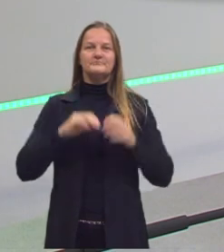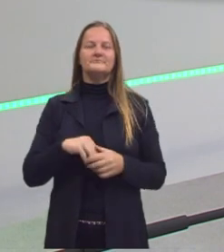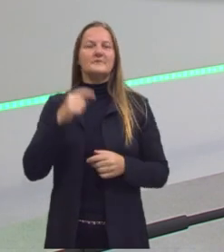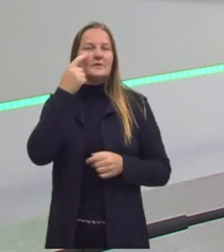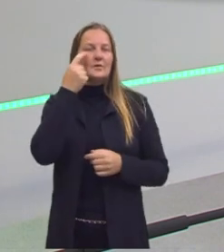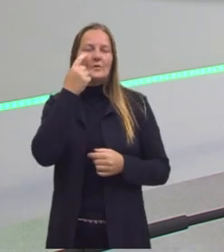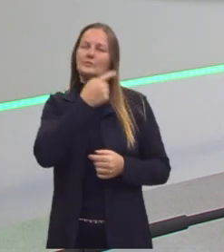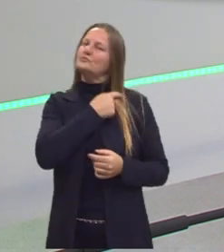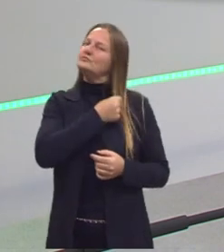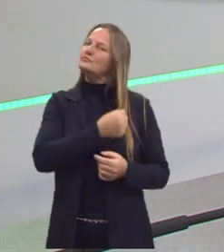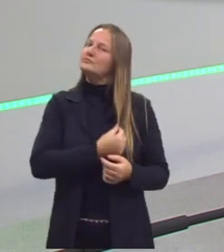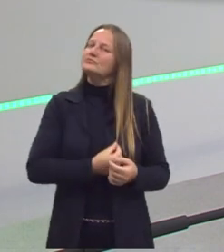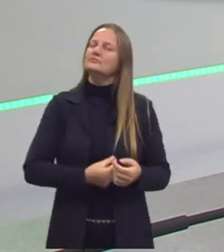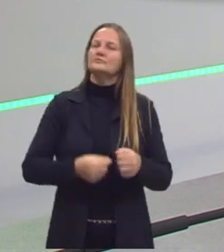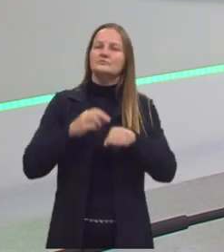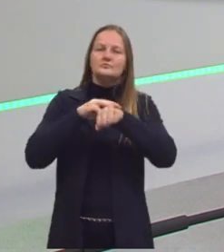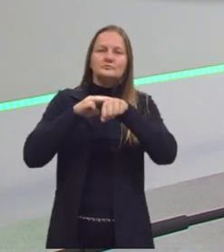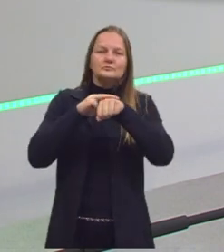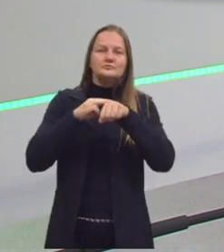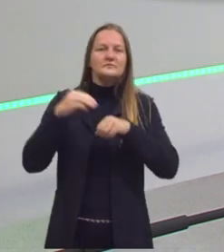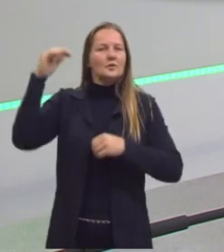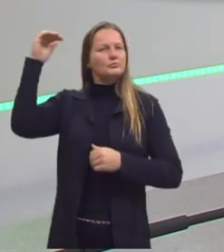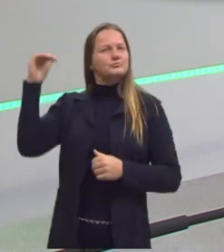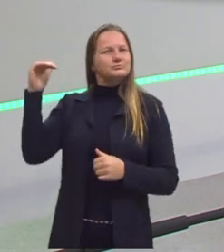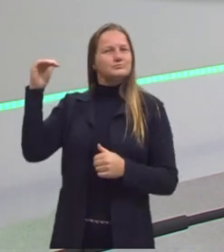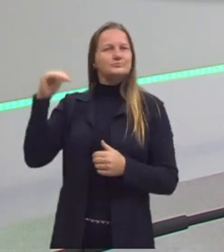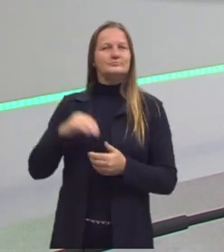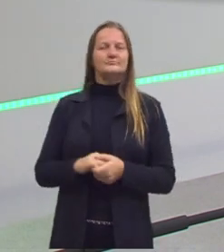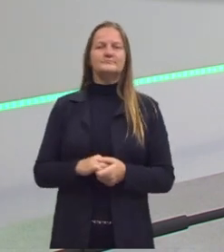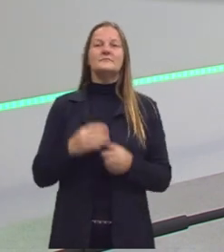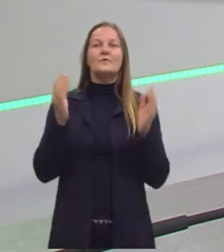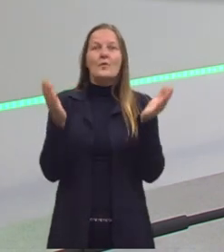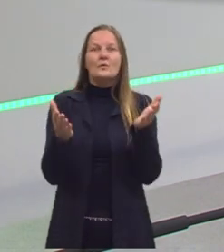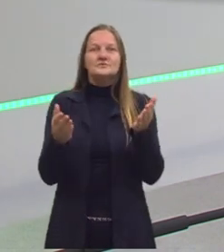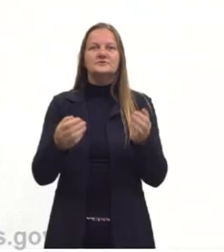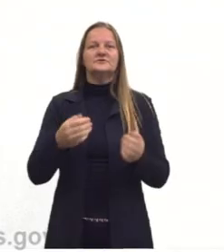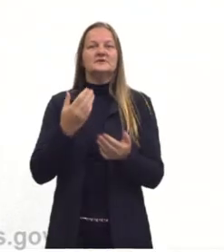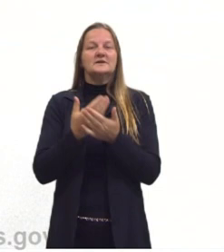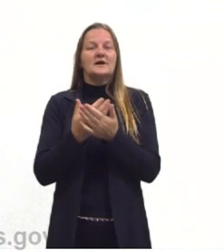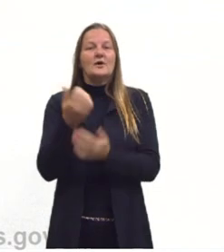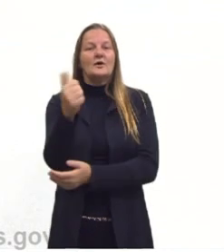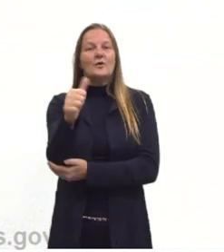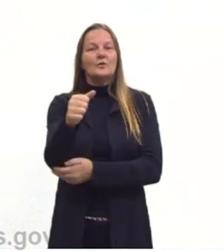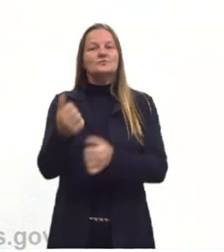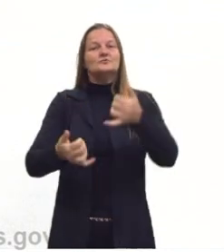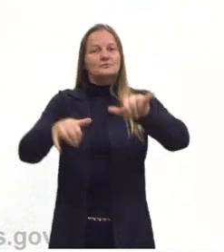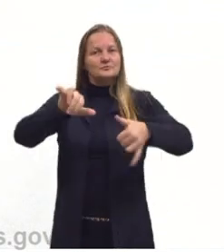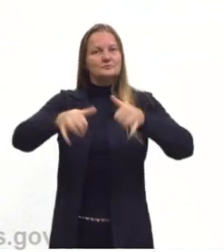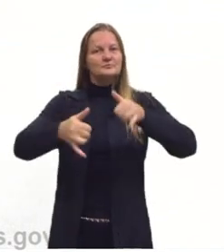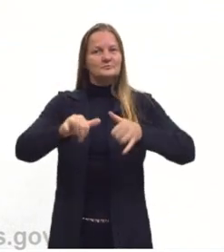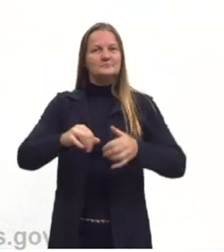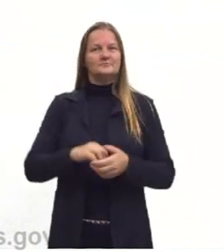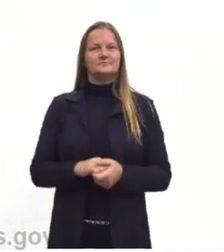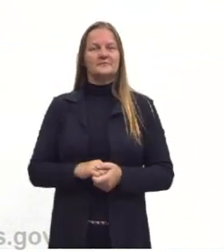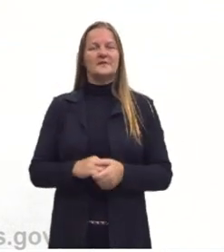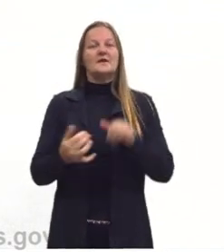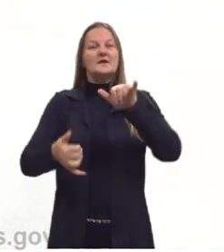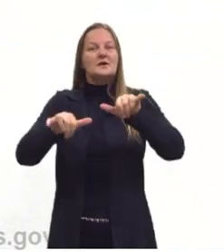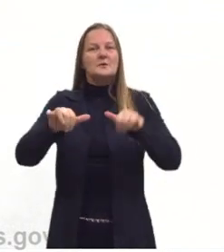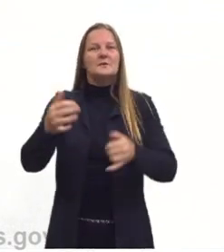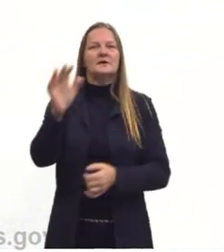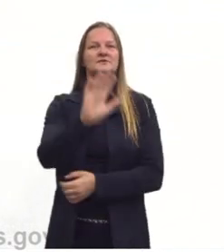olhos e cabelos castanhos e estatura baixa. Hoje nós veremos a aula 11 de Química, a aula de Química Geral,